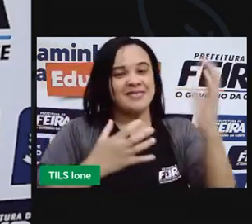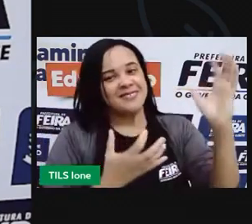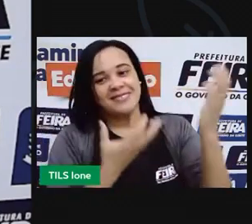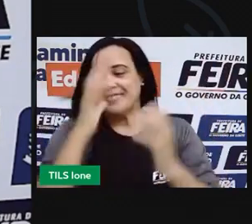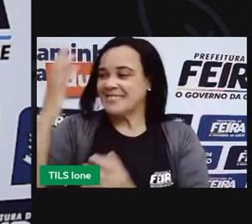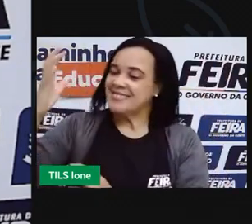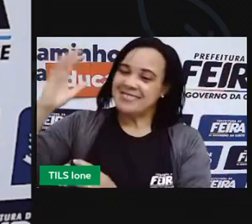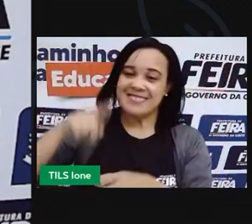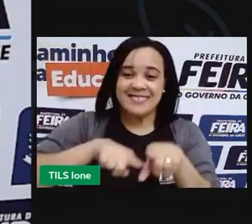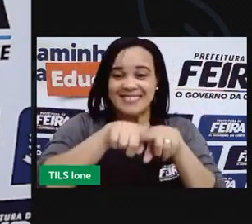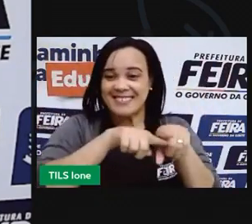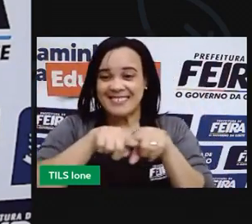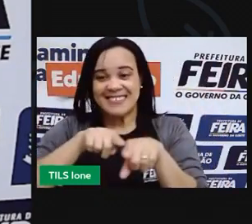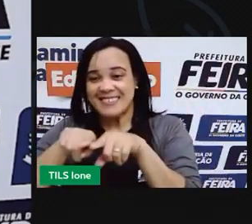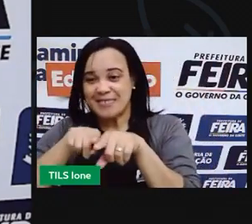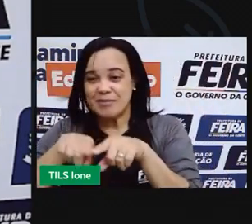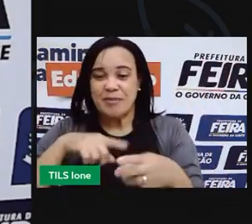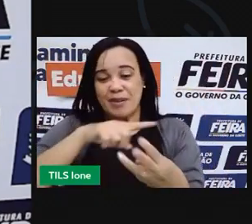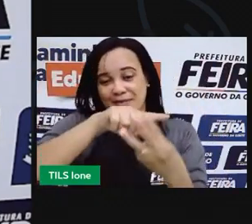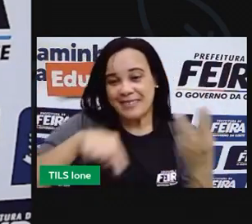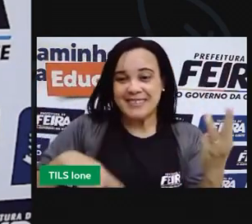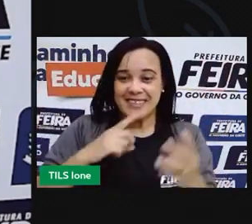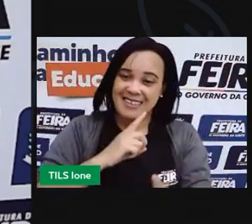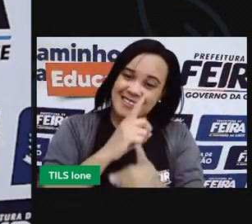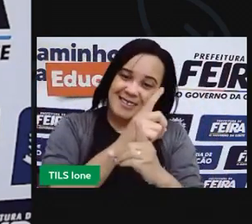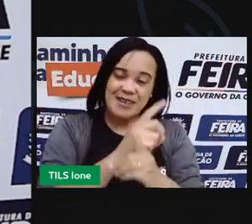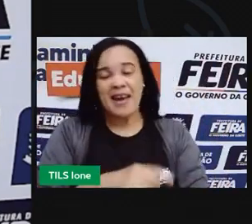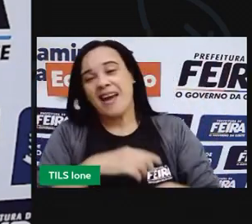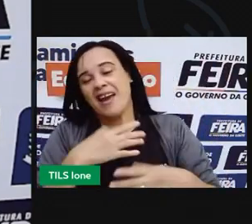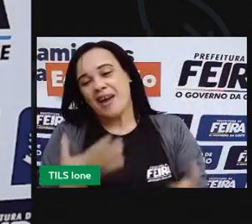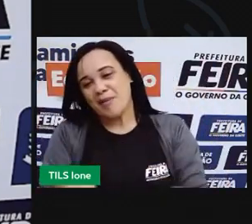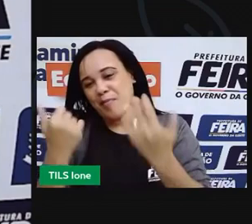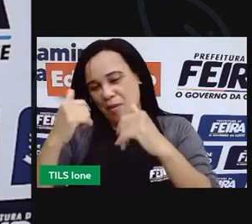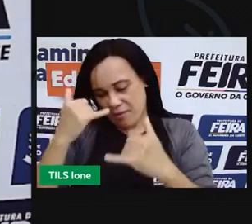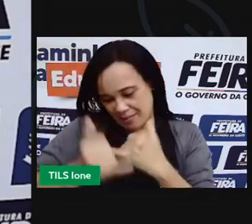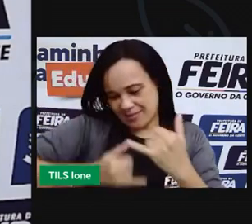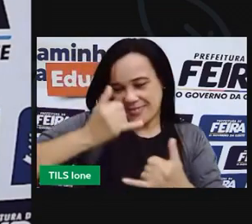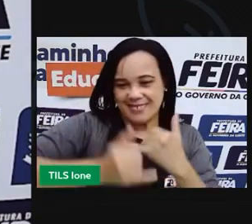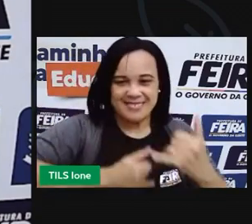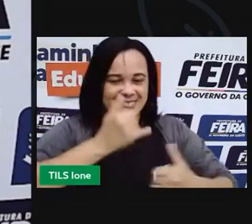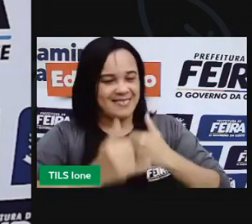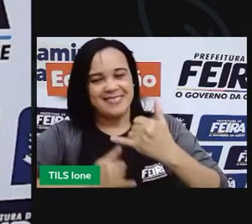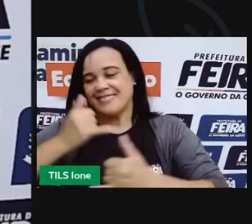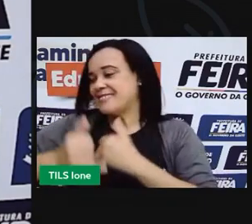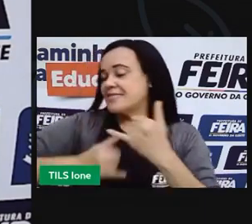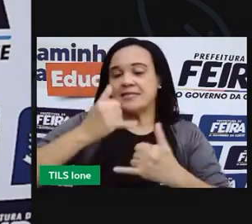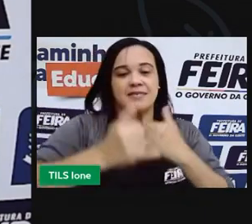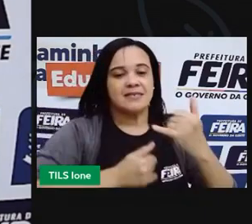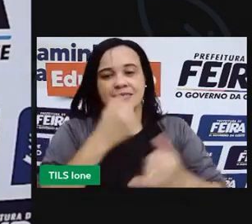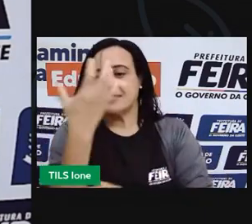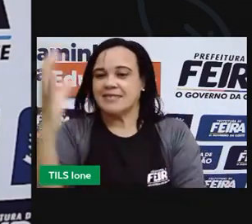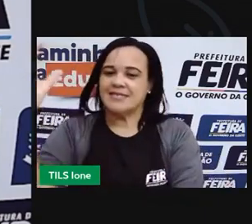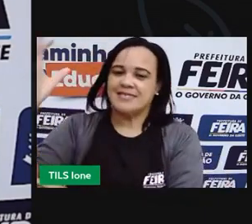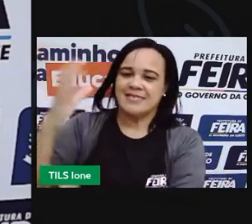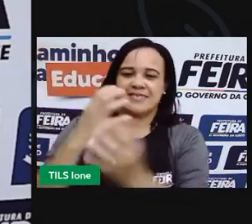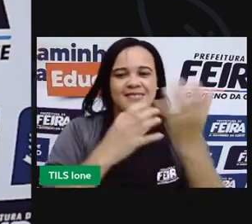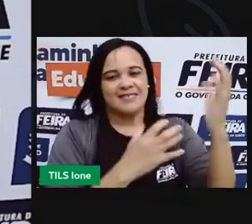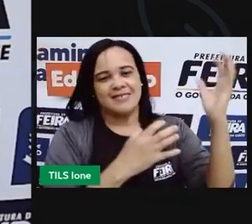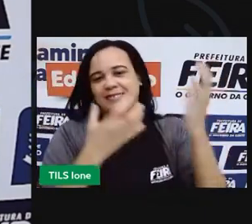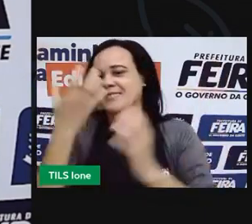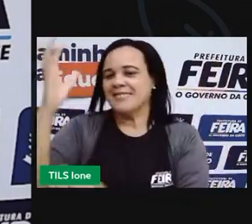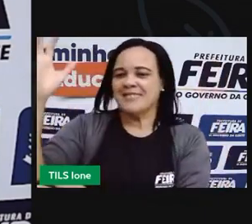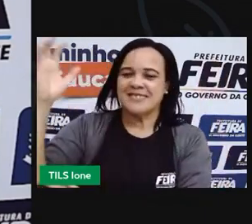irmãos, se encontraram e foram brincar lá na floresta, brincar, pular, dançar.